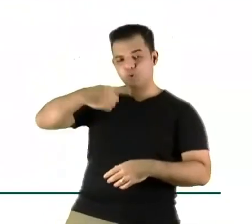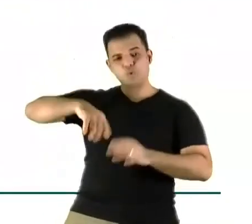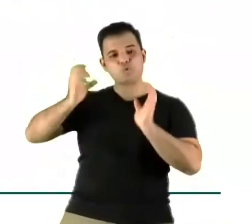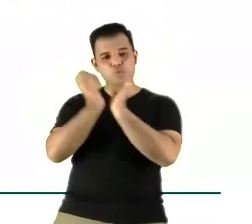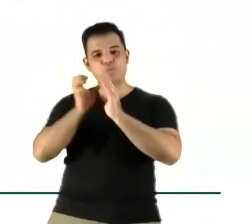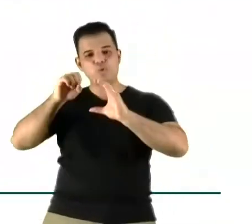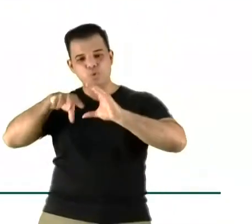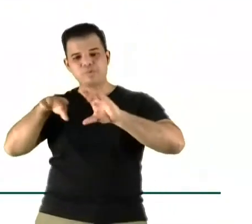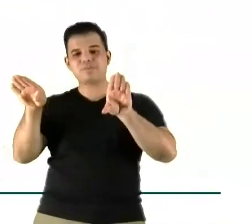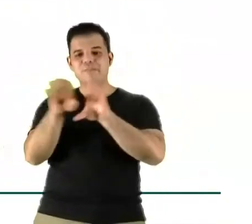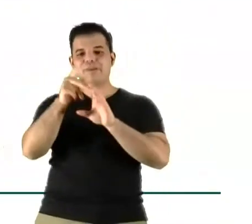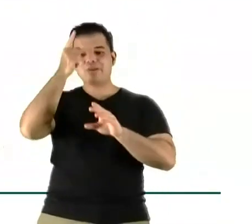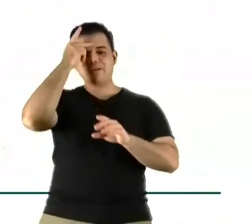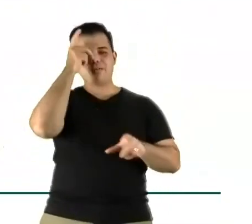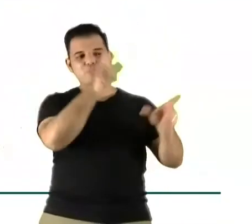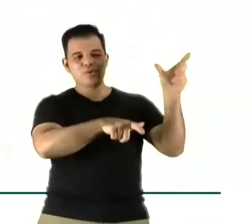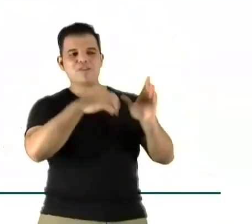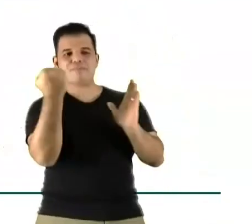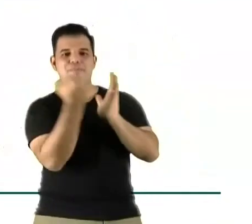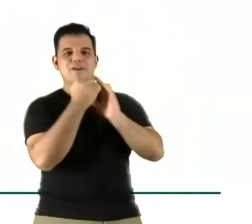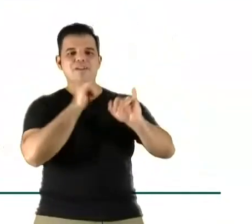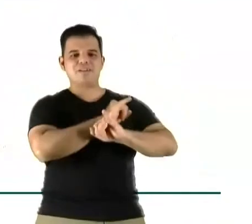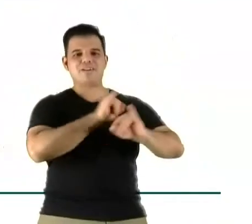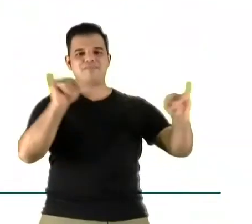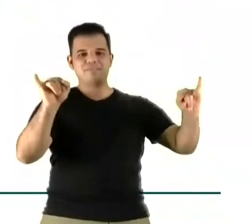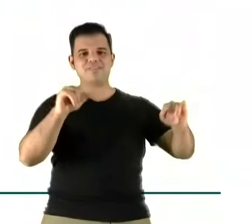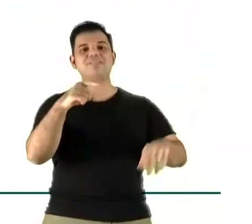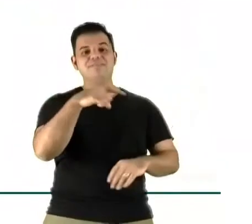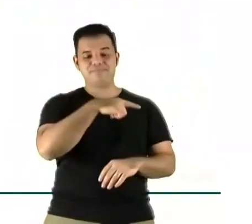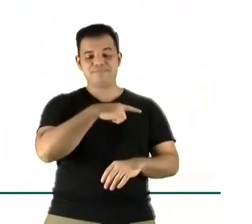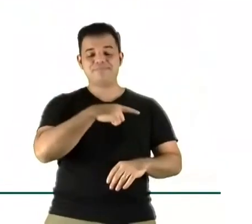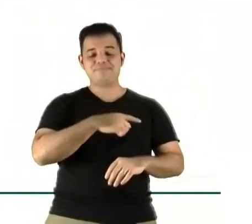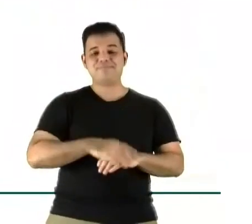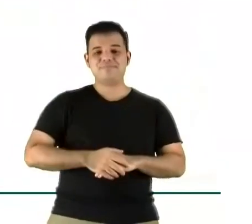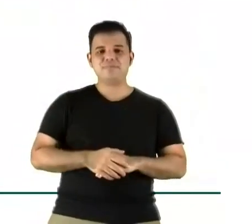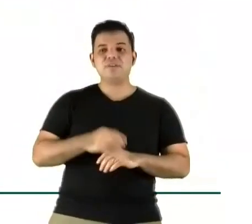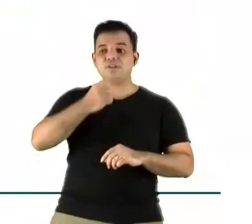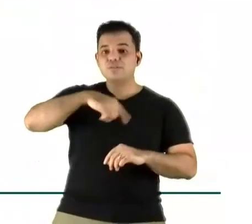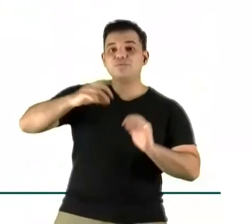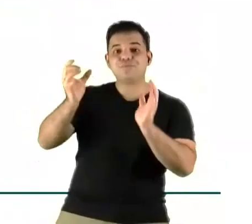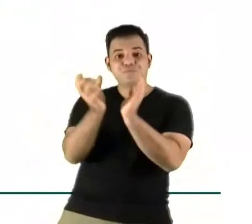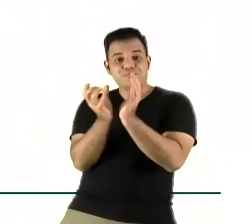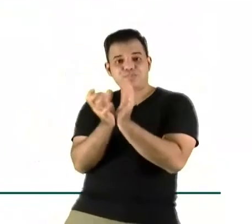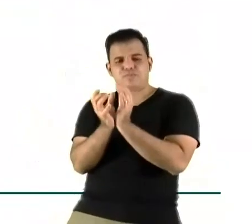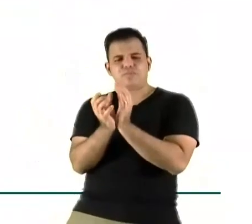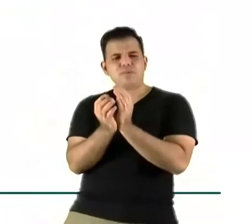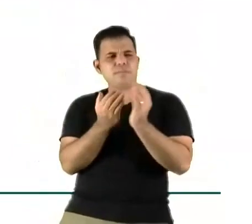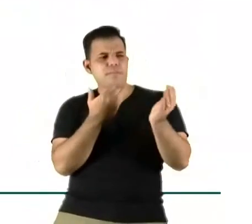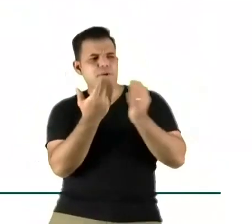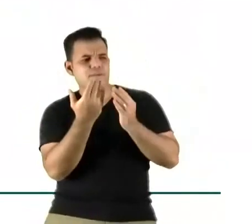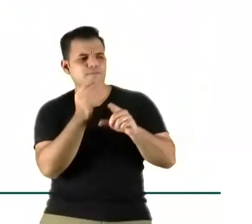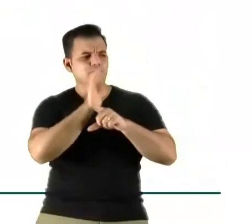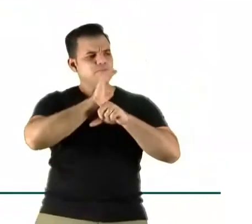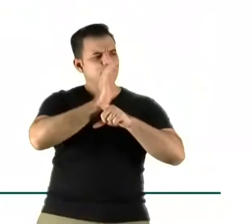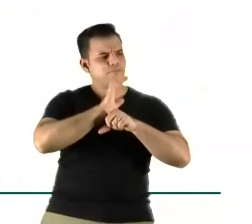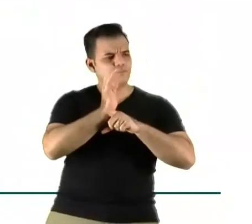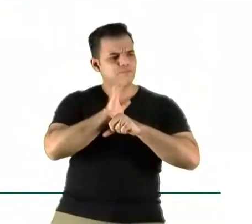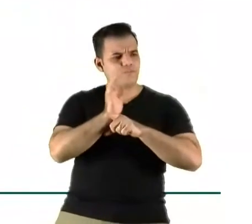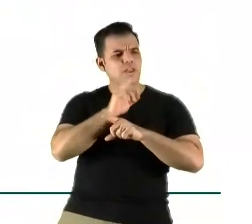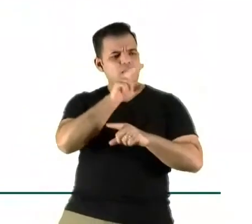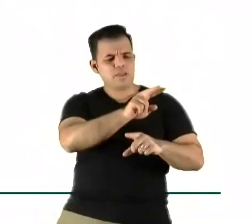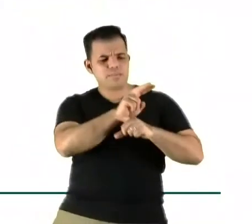é o caminho que a gente está seguindo. Cada vez mais, assim, é como a gente fala com o vídeo, que aí está emprestada essa